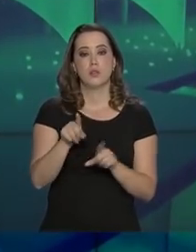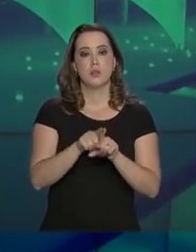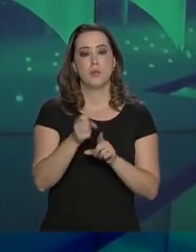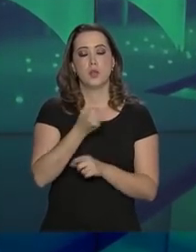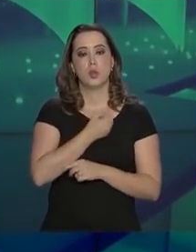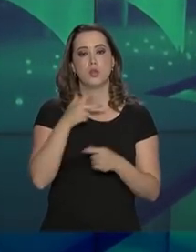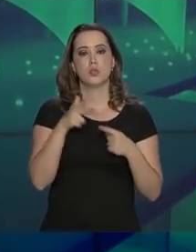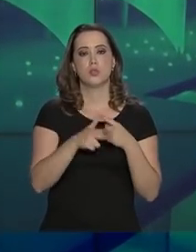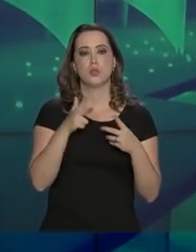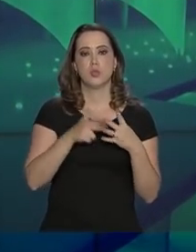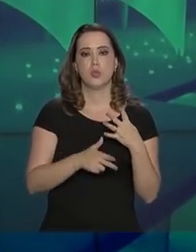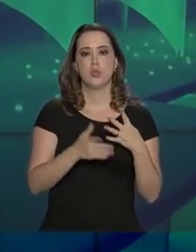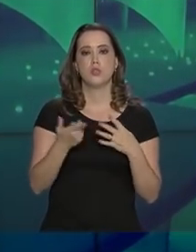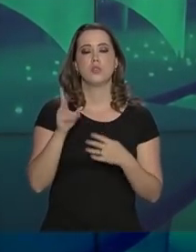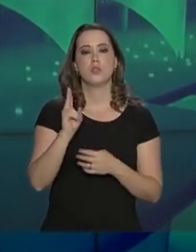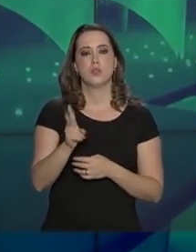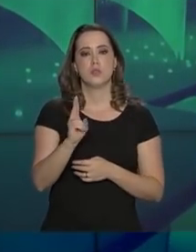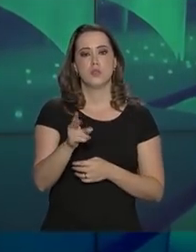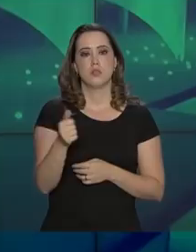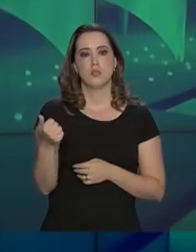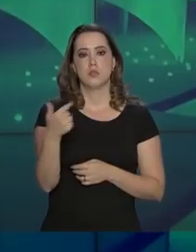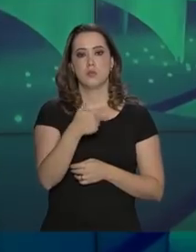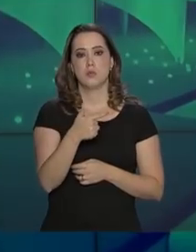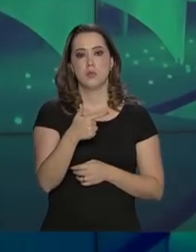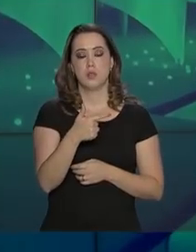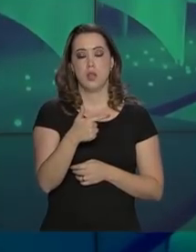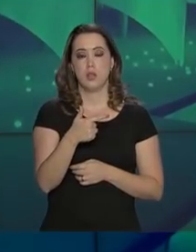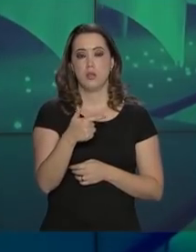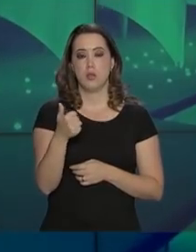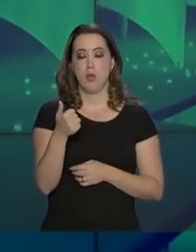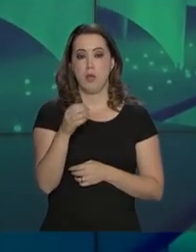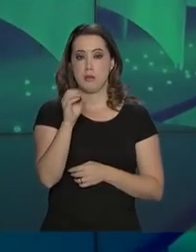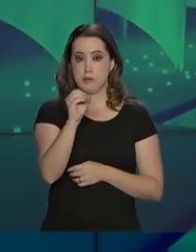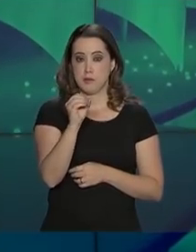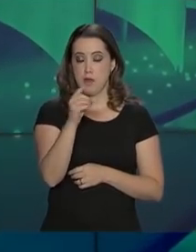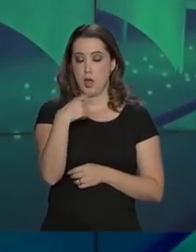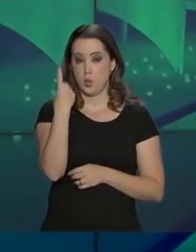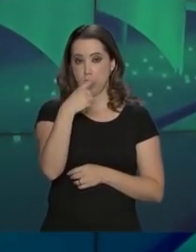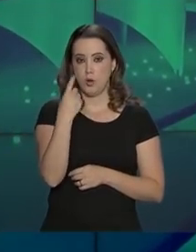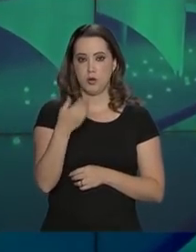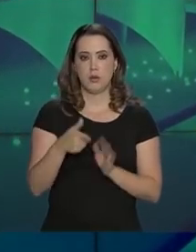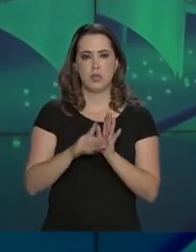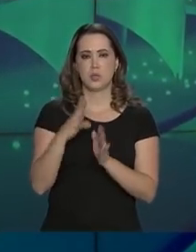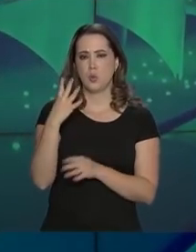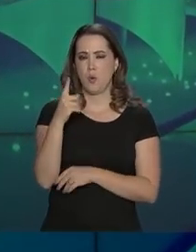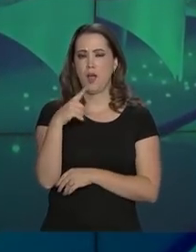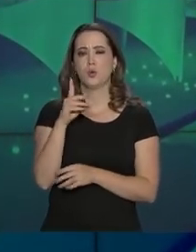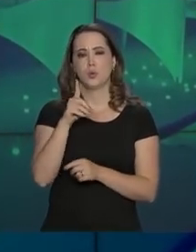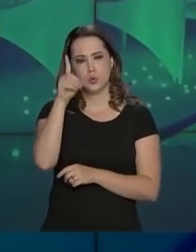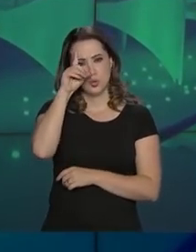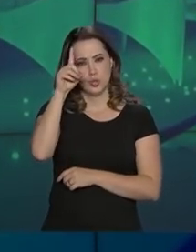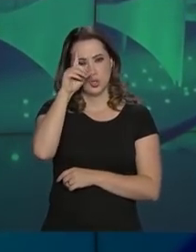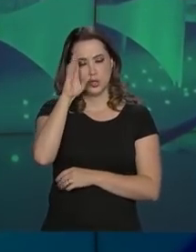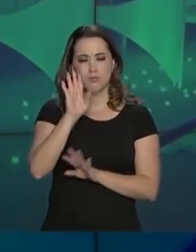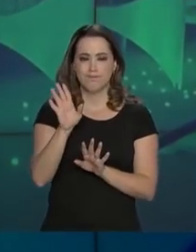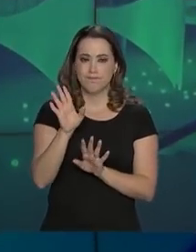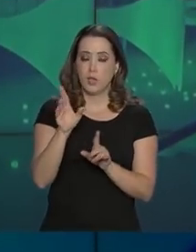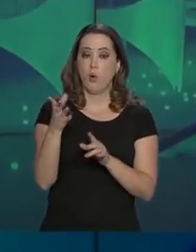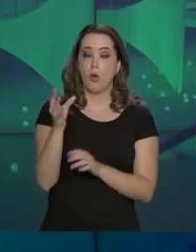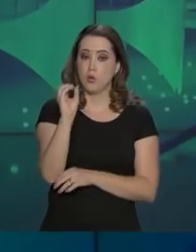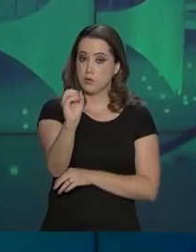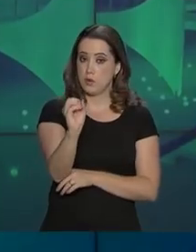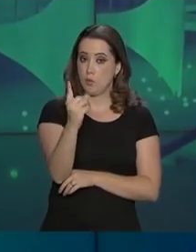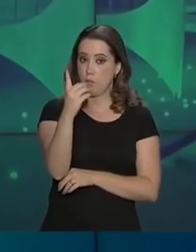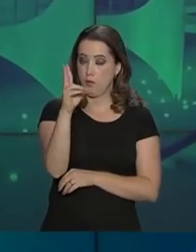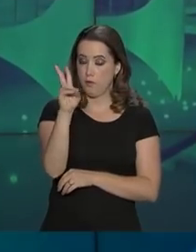notas de corte vão ser atualizadas à meia-noite e não mais em quatro horários ao longo do dia. A divulgação do resultado